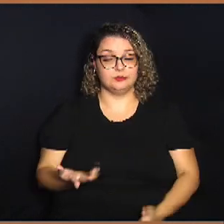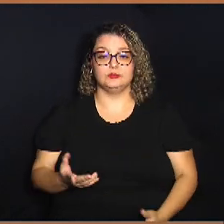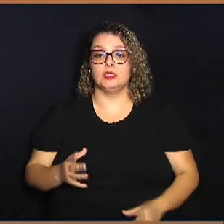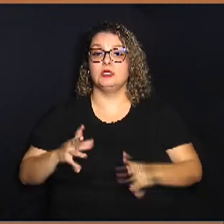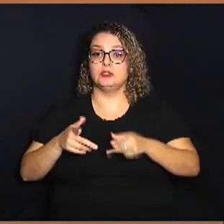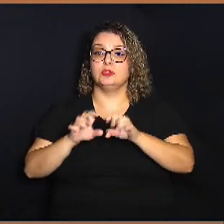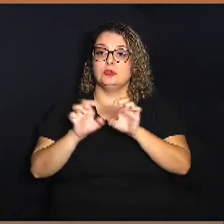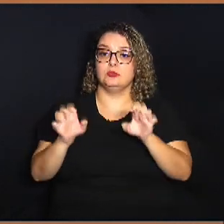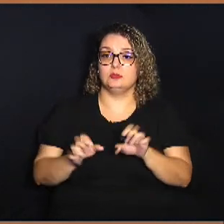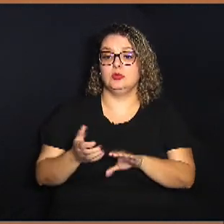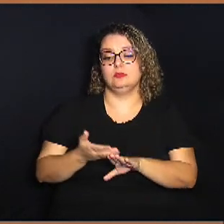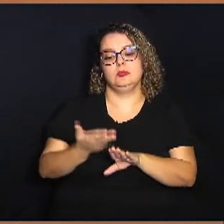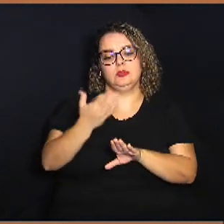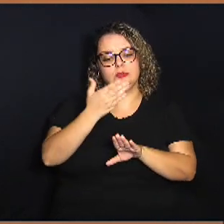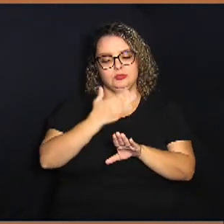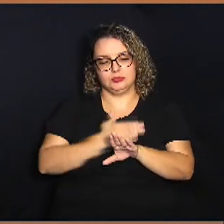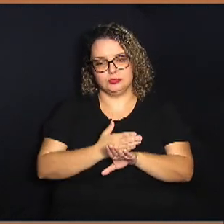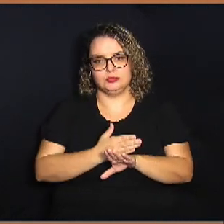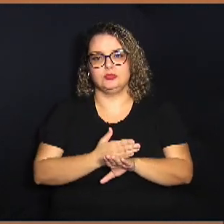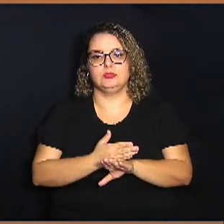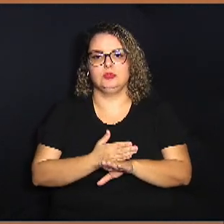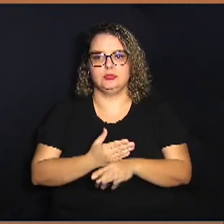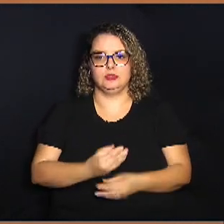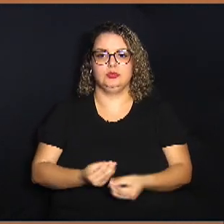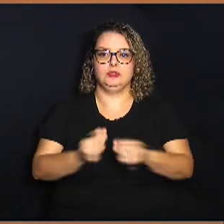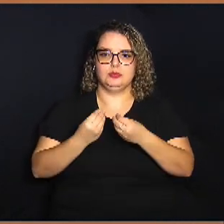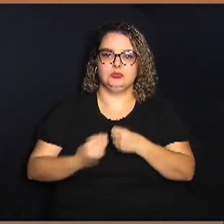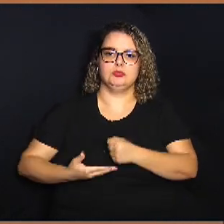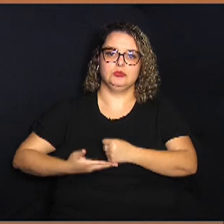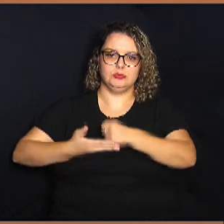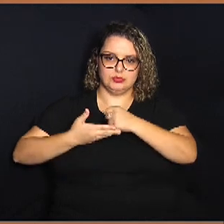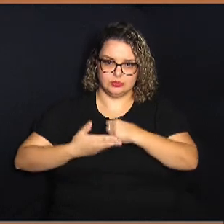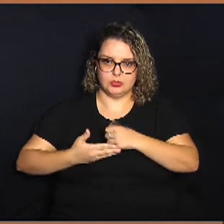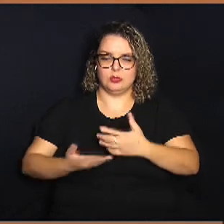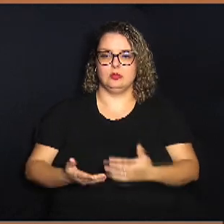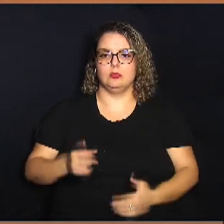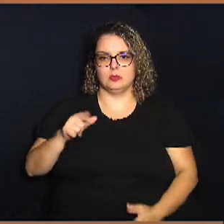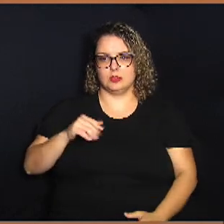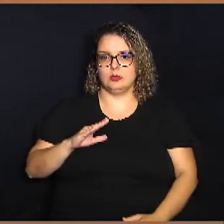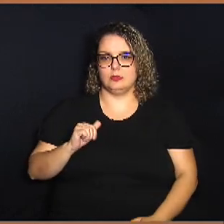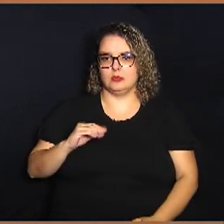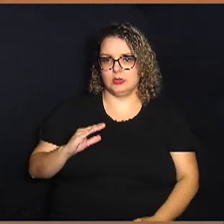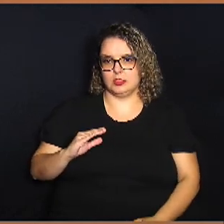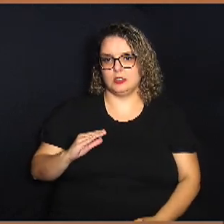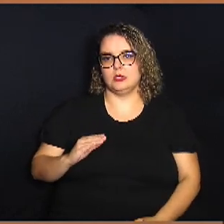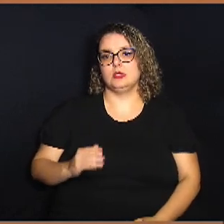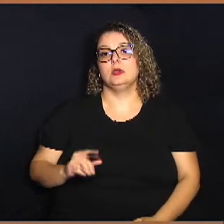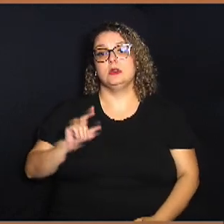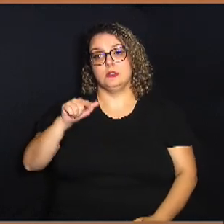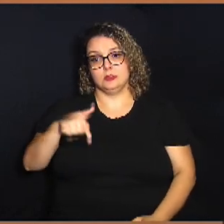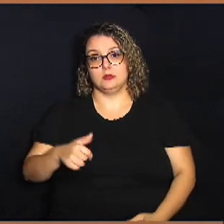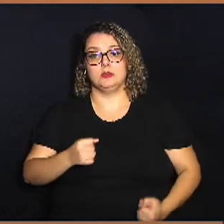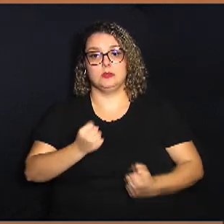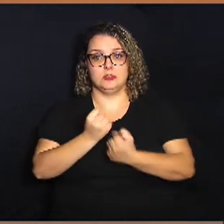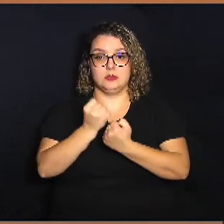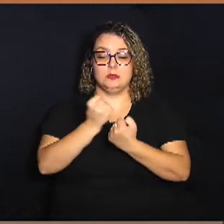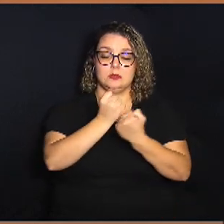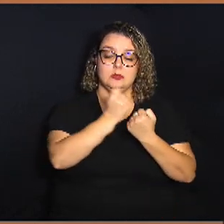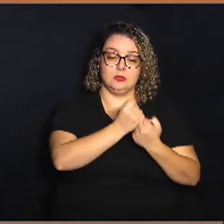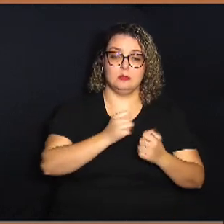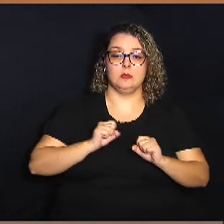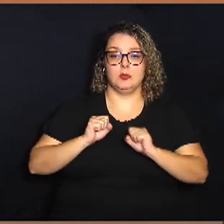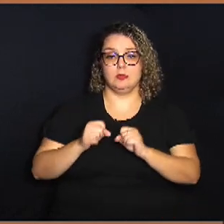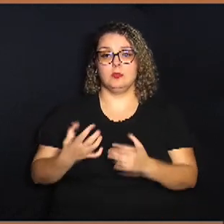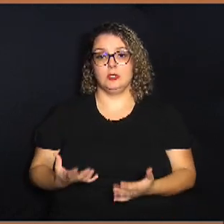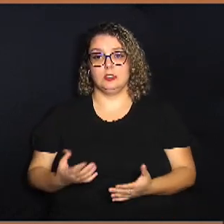estrutura por trás que nos dá o suporte que é o CAC que vai dando suporte para que nós possamos fazer